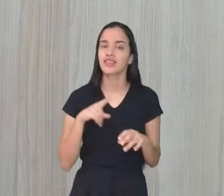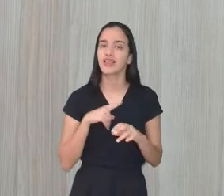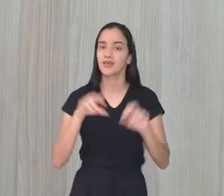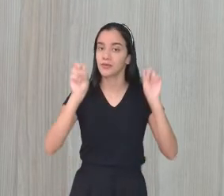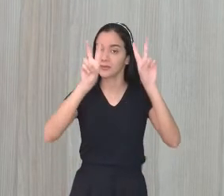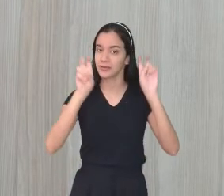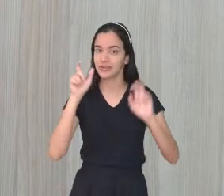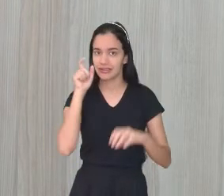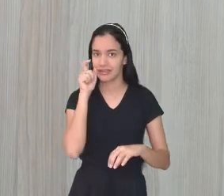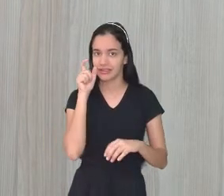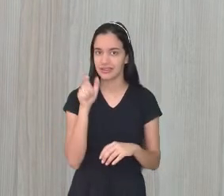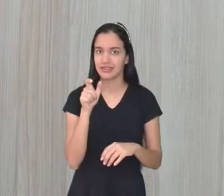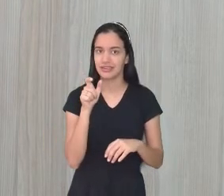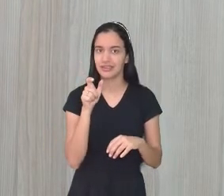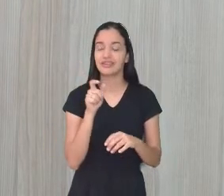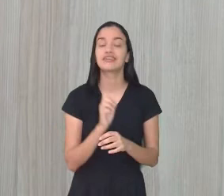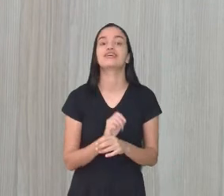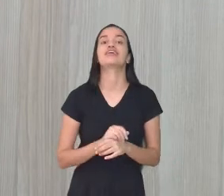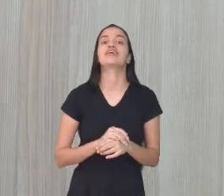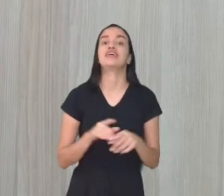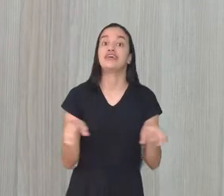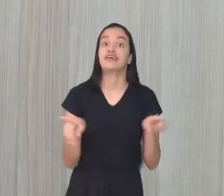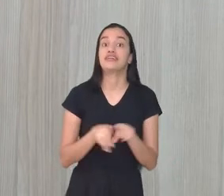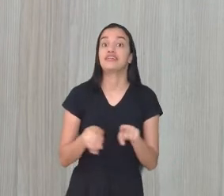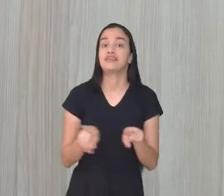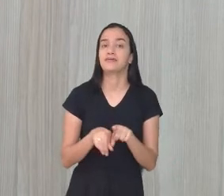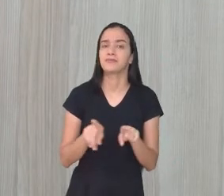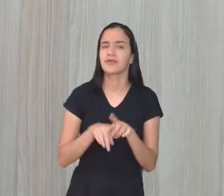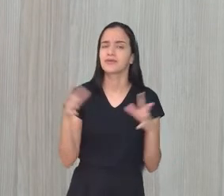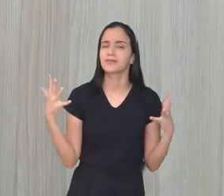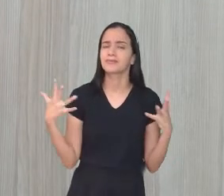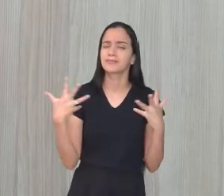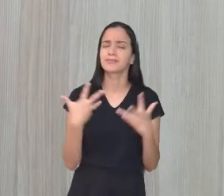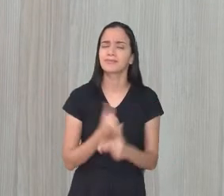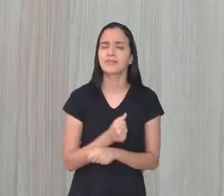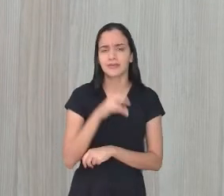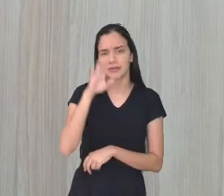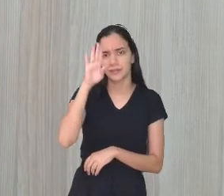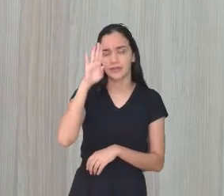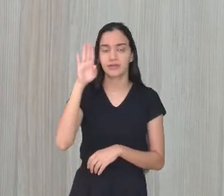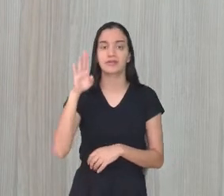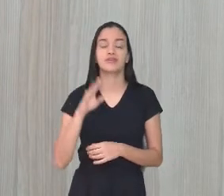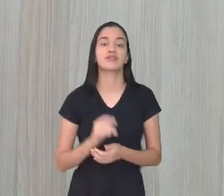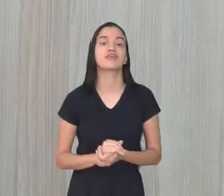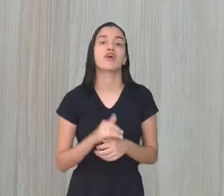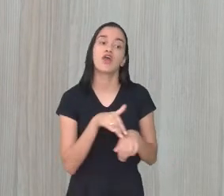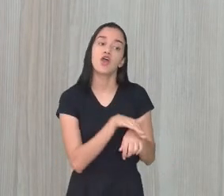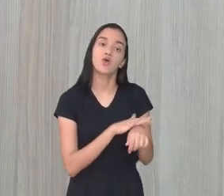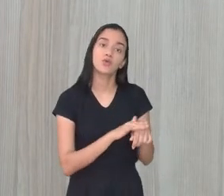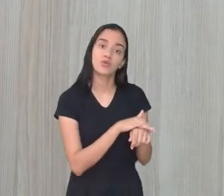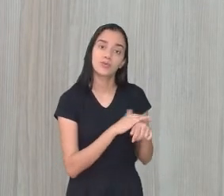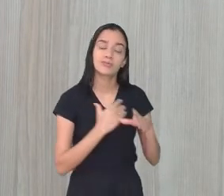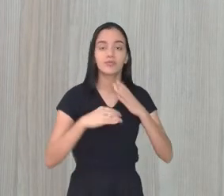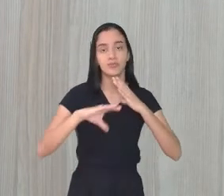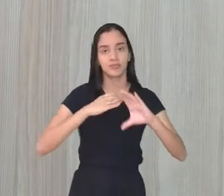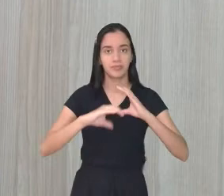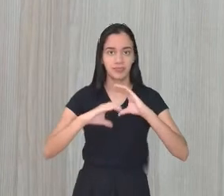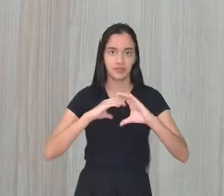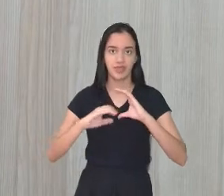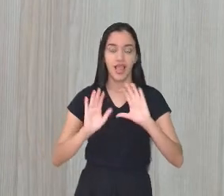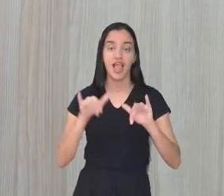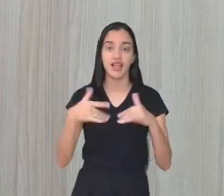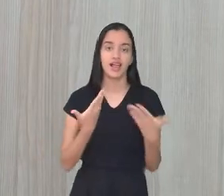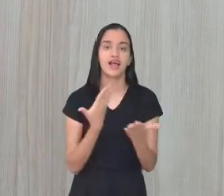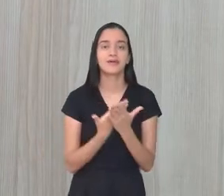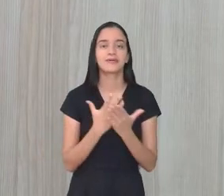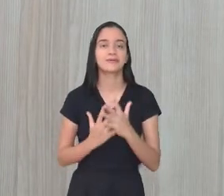super interessante e primordial, eu diria, né? Para a estabelecer uma conversa com os meios de comunicação. Então essa